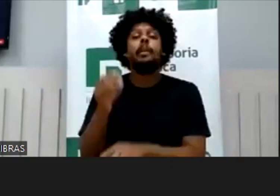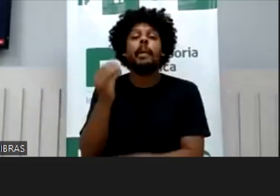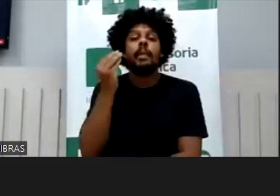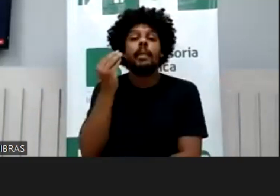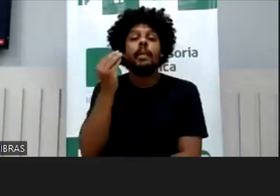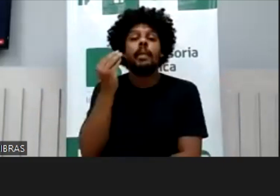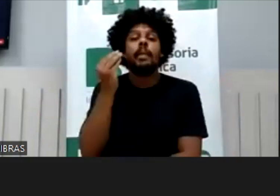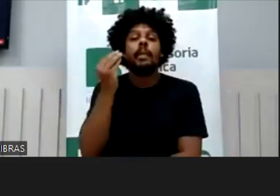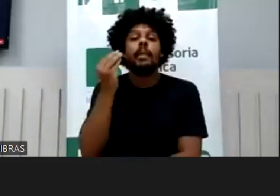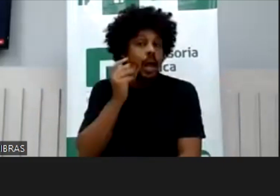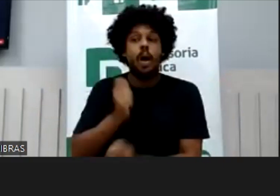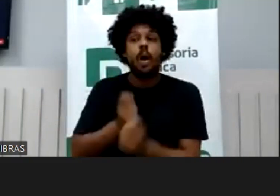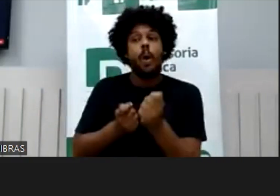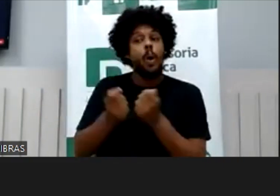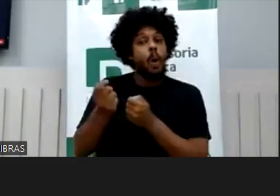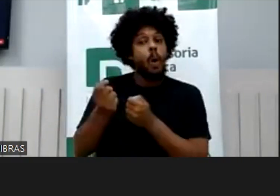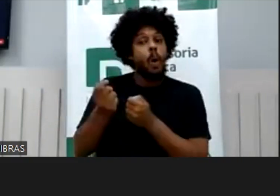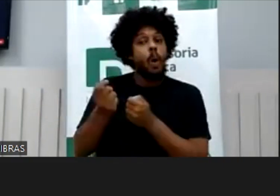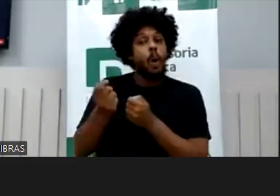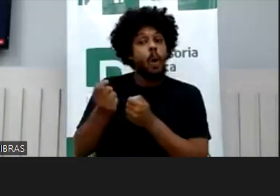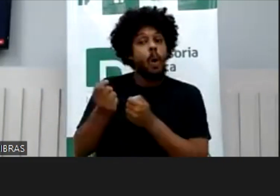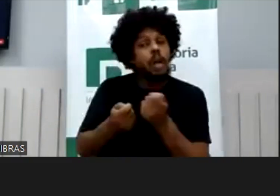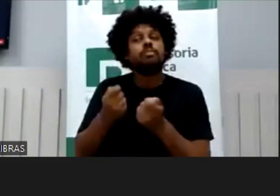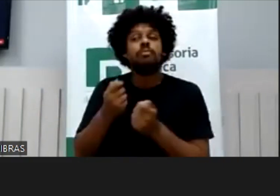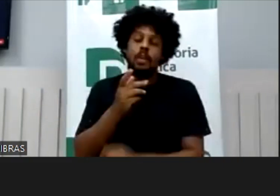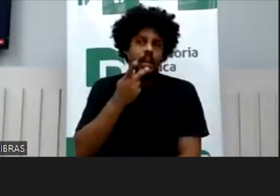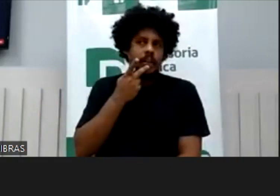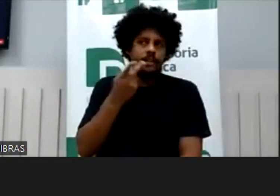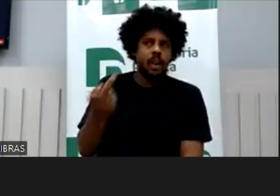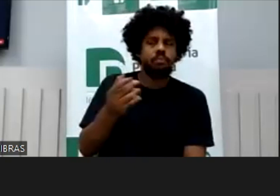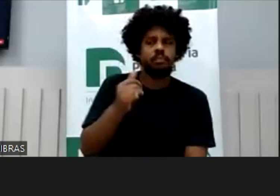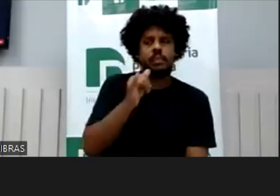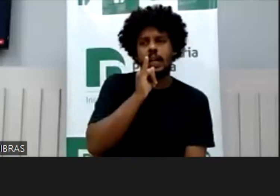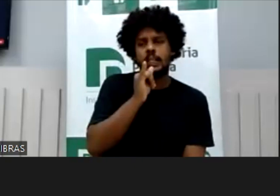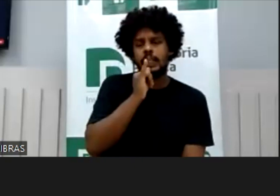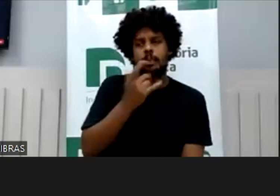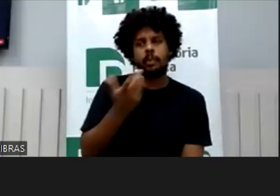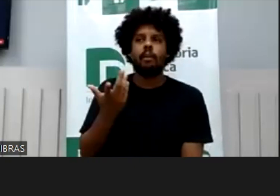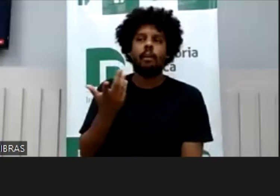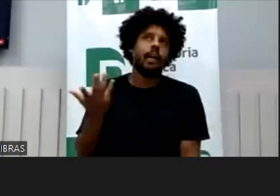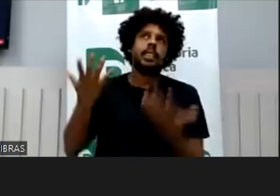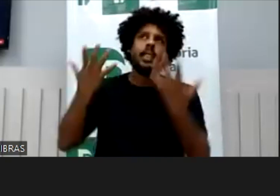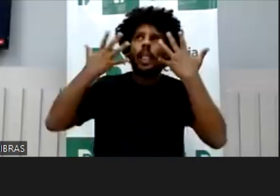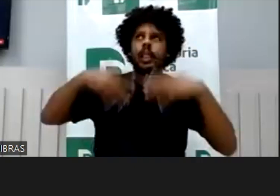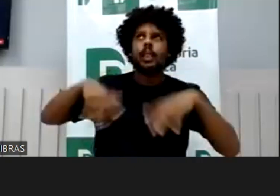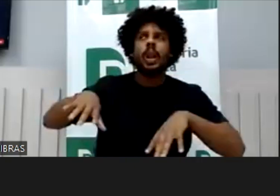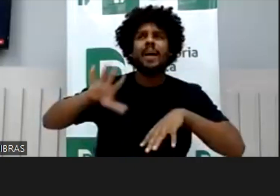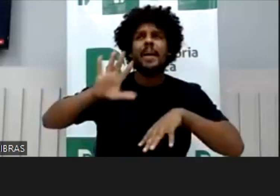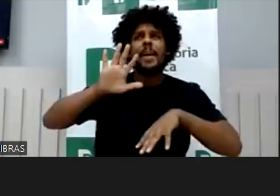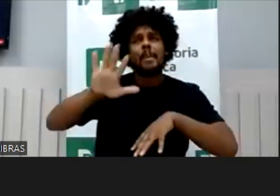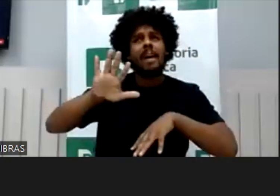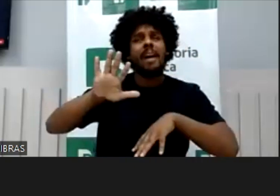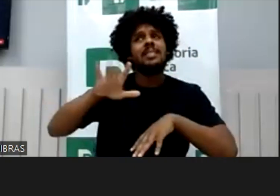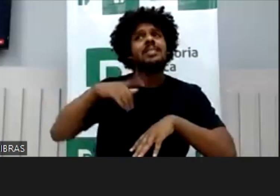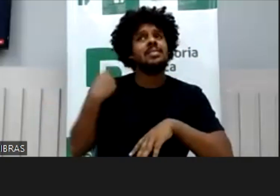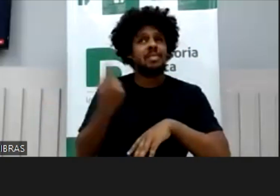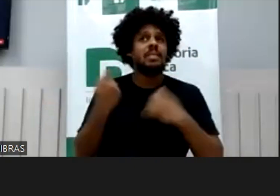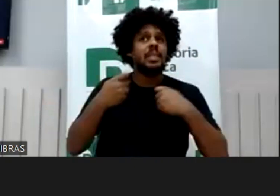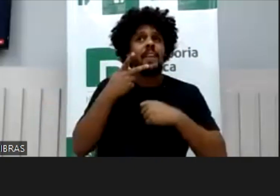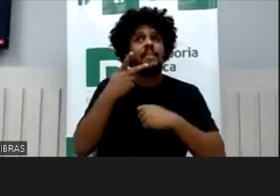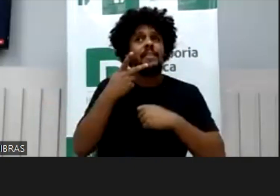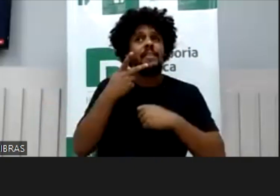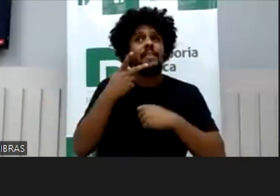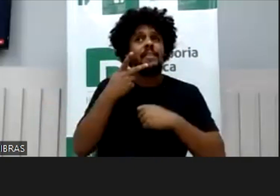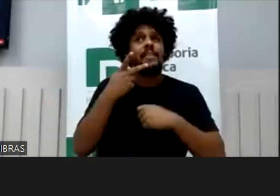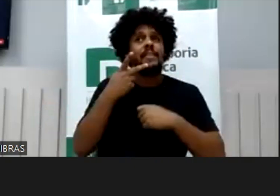exercer o controle mesmo de dizer assim, não é porque estão naturalizando por aí que a gente vai dizer que isso não faz mal ou que não é ruim se a